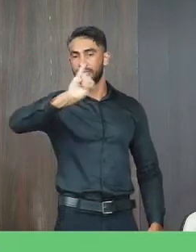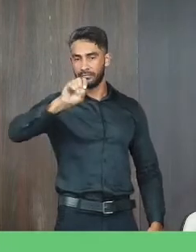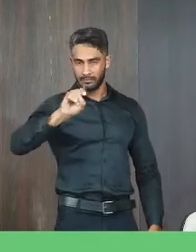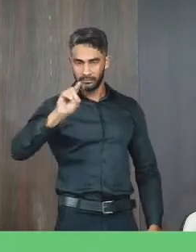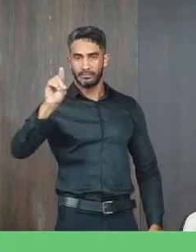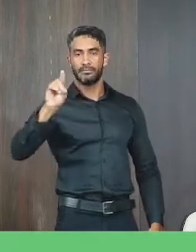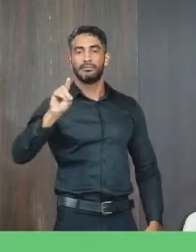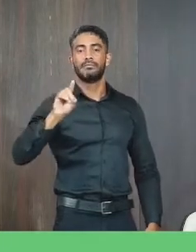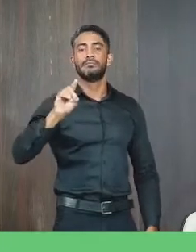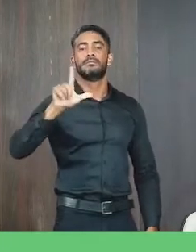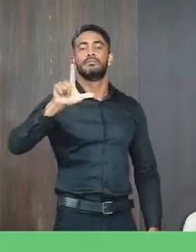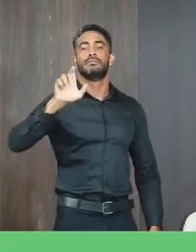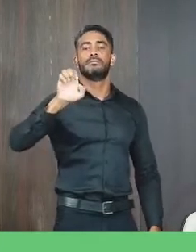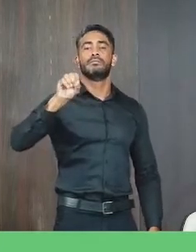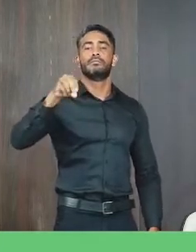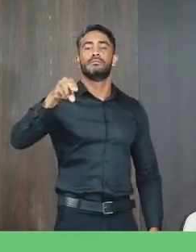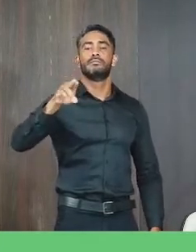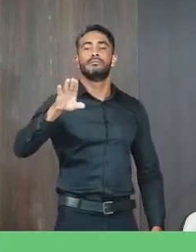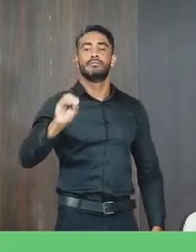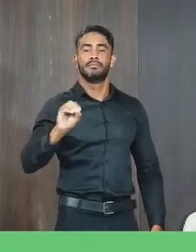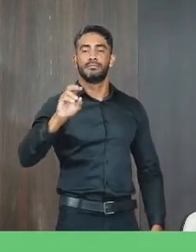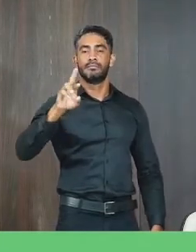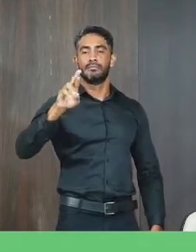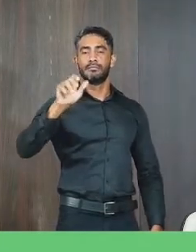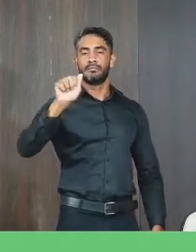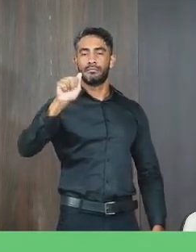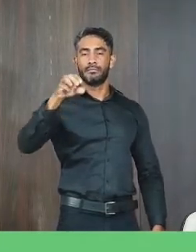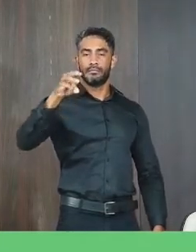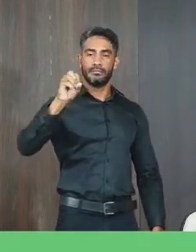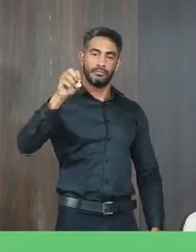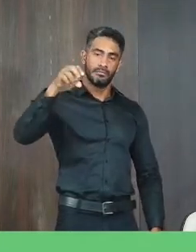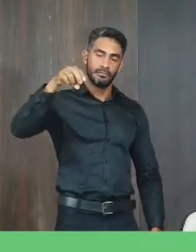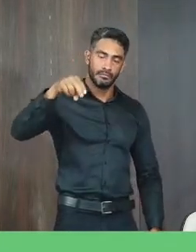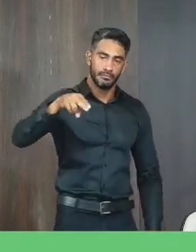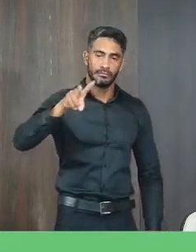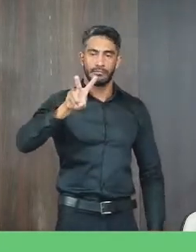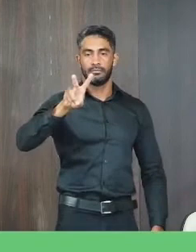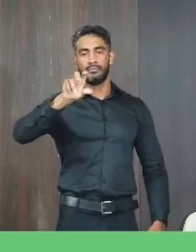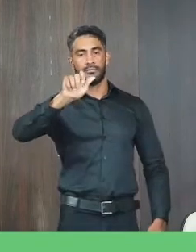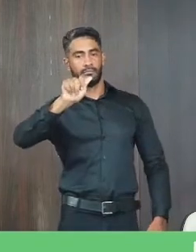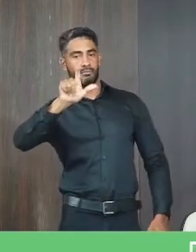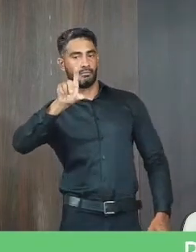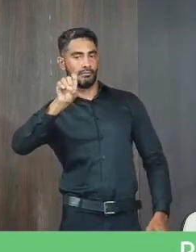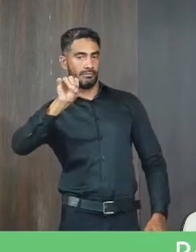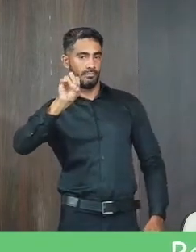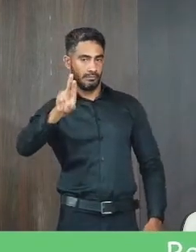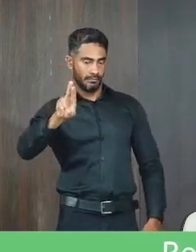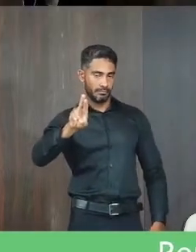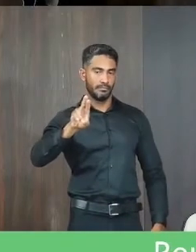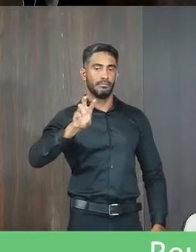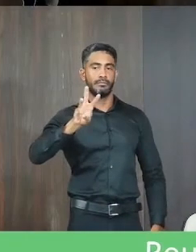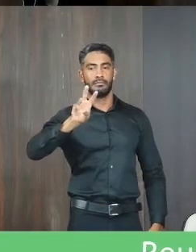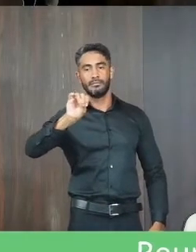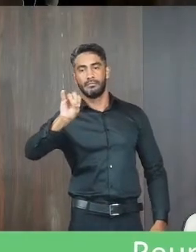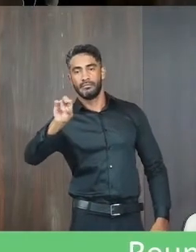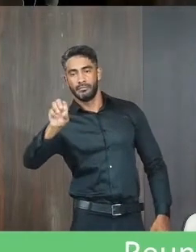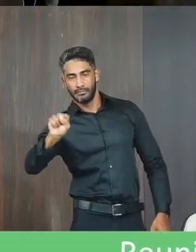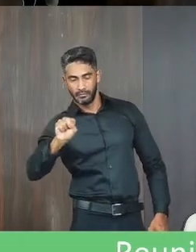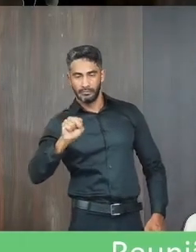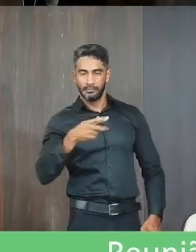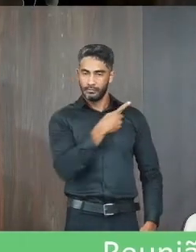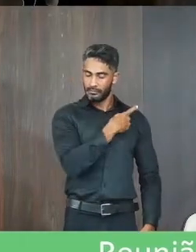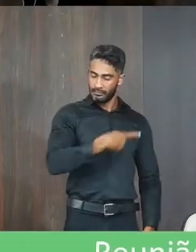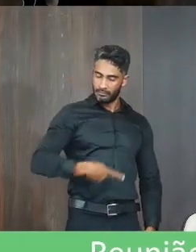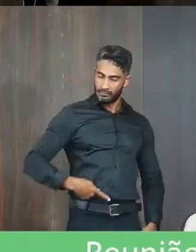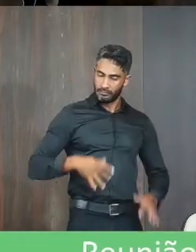José Tarsísio Mendes, Leobino Antunes de Bem, Ramon Alexandre Araújo, Valdeiro do Santo Silva e o Íris Carlos Lopes. O Sr.